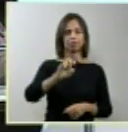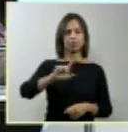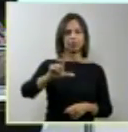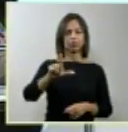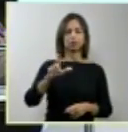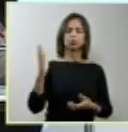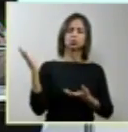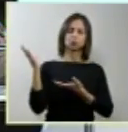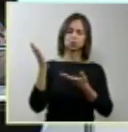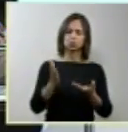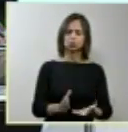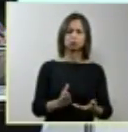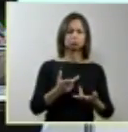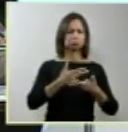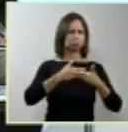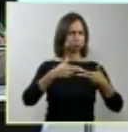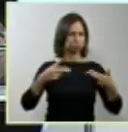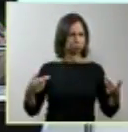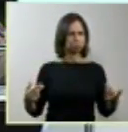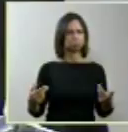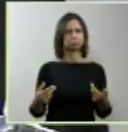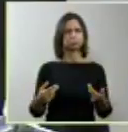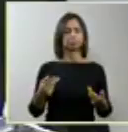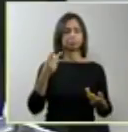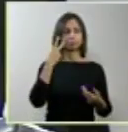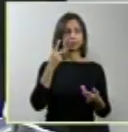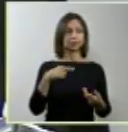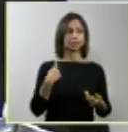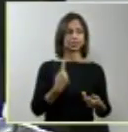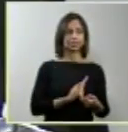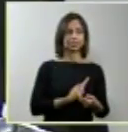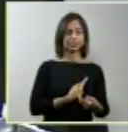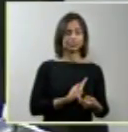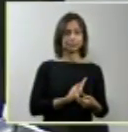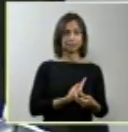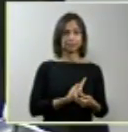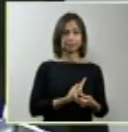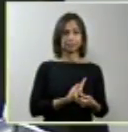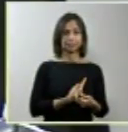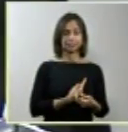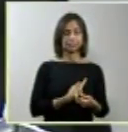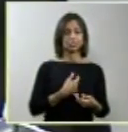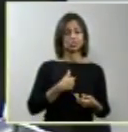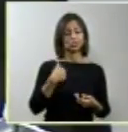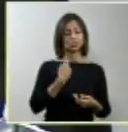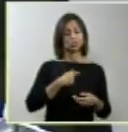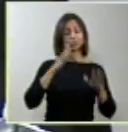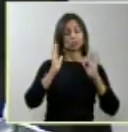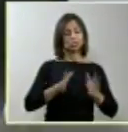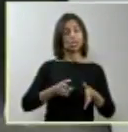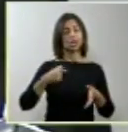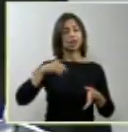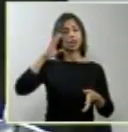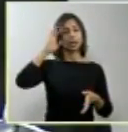dados quando nós já imaginávamos